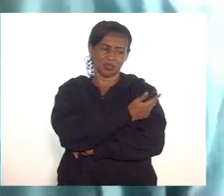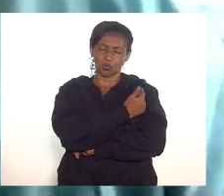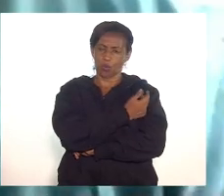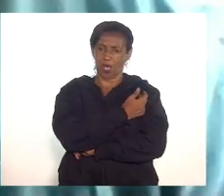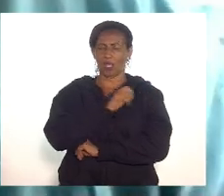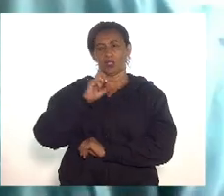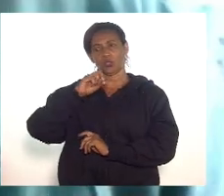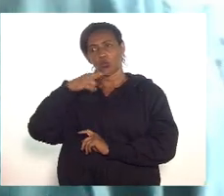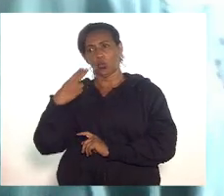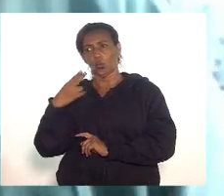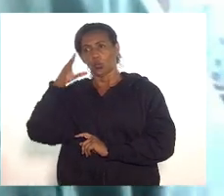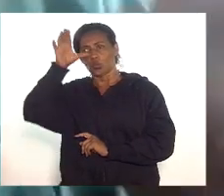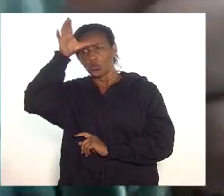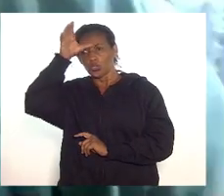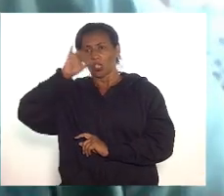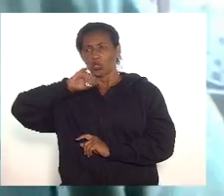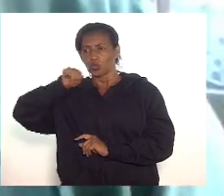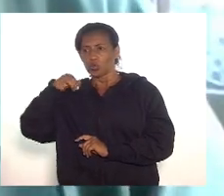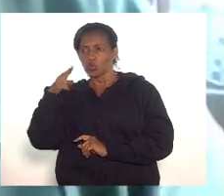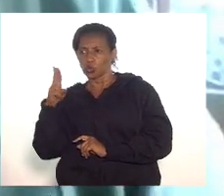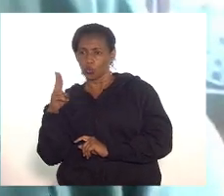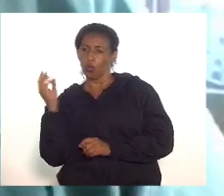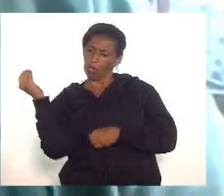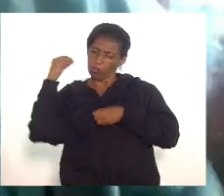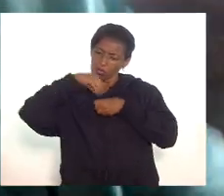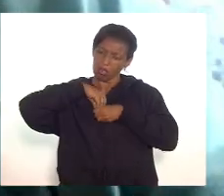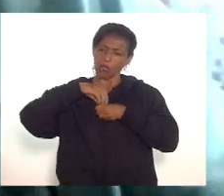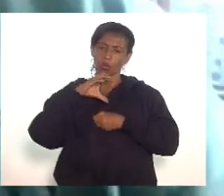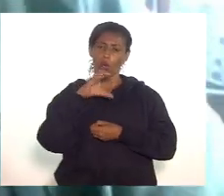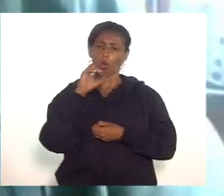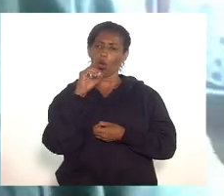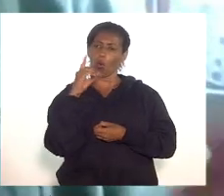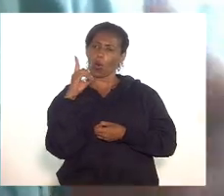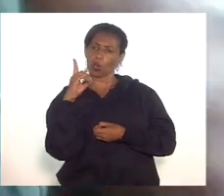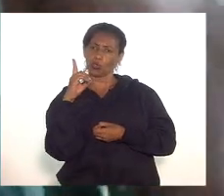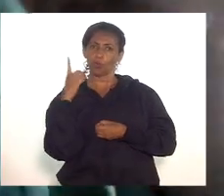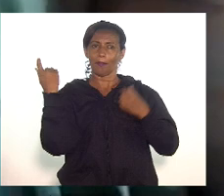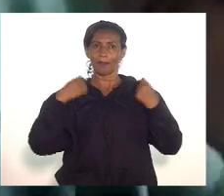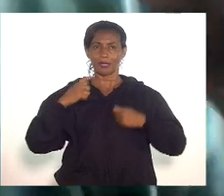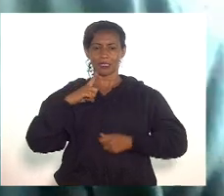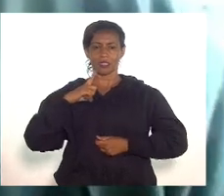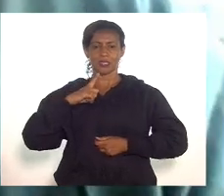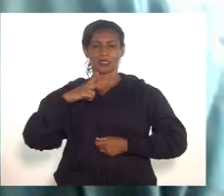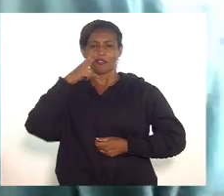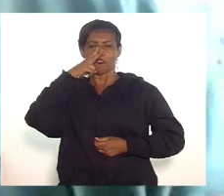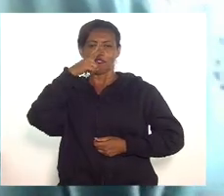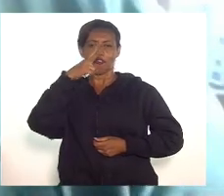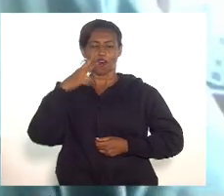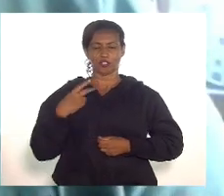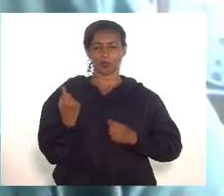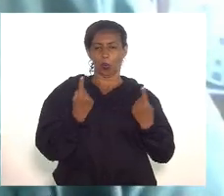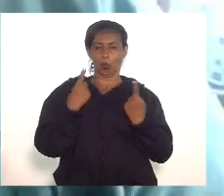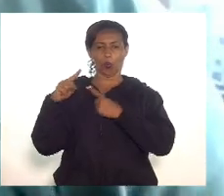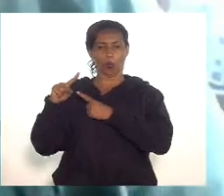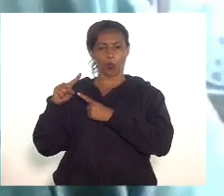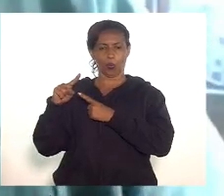estão nesse Código e ele tem que ser cada vez mais forte, deputada Marta Rocha, a tem que partir para o cúmprase dele,